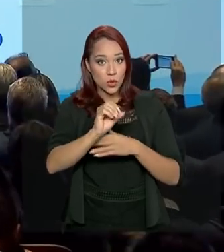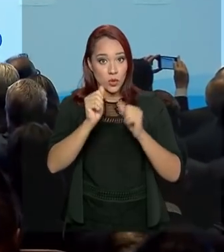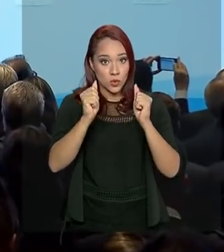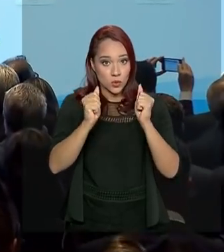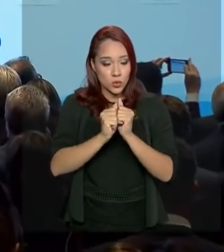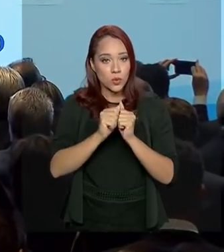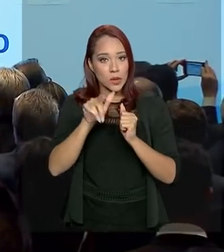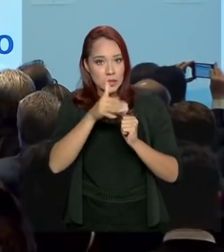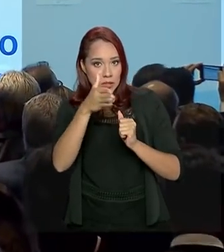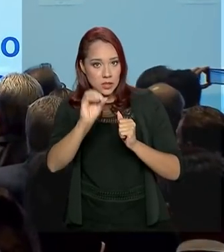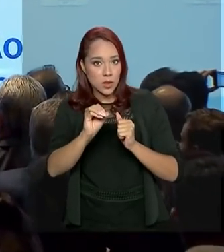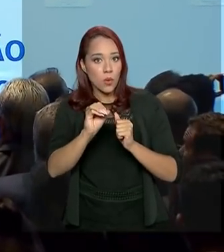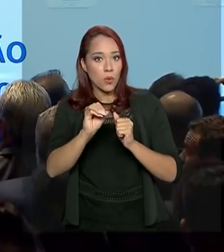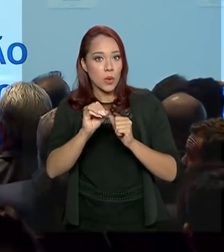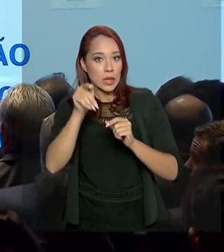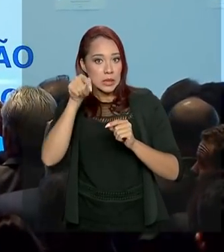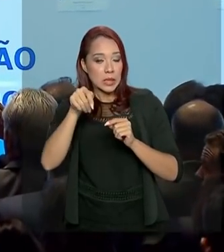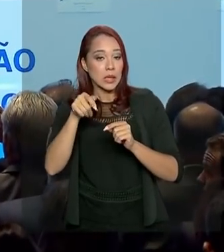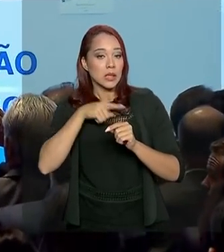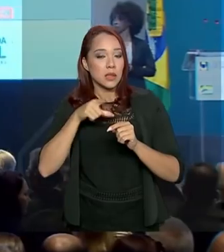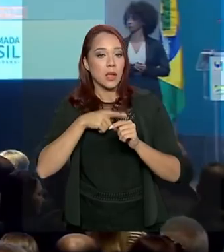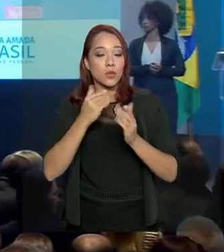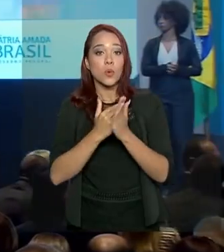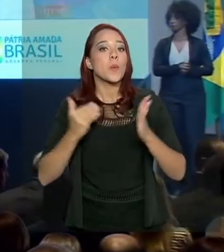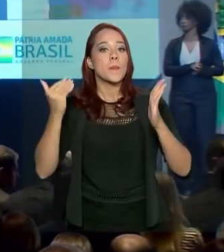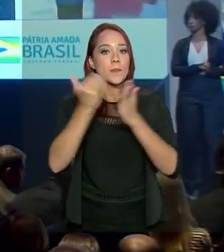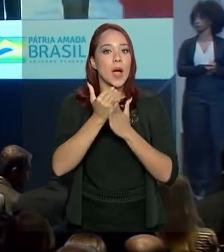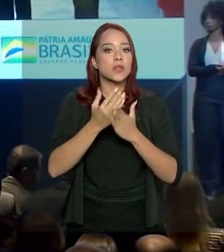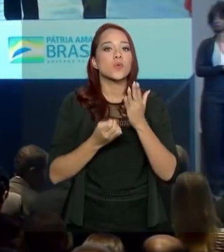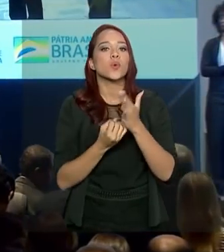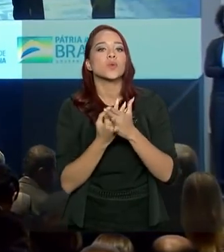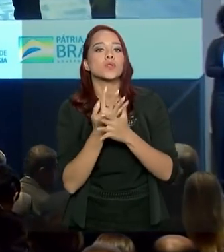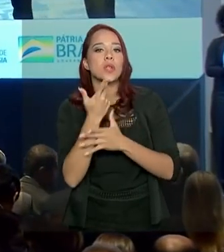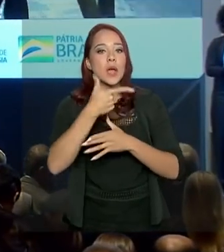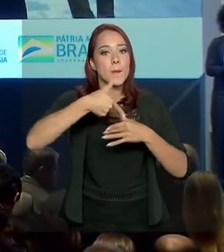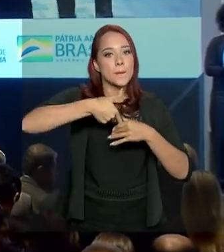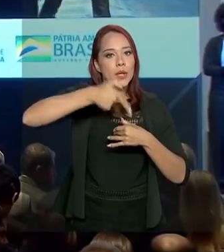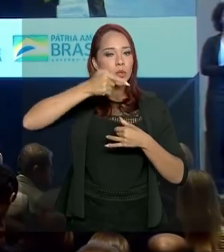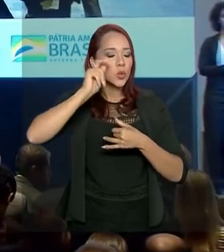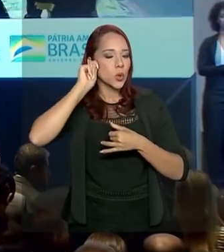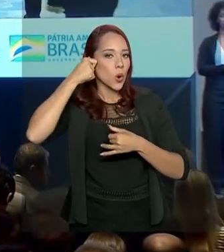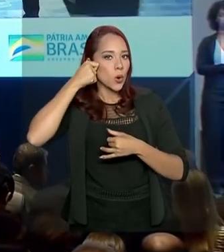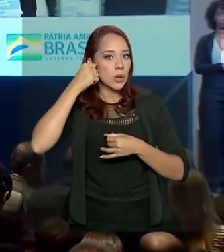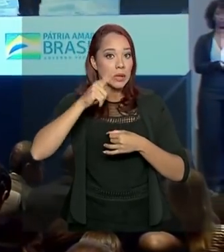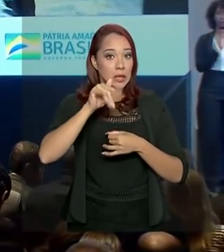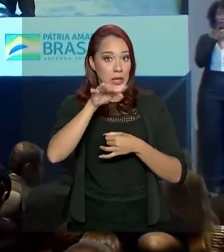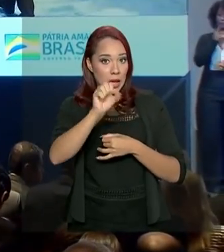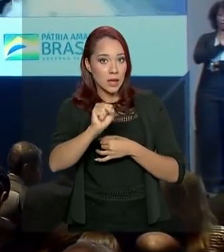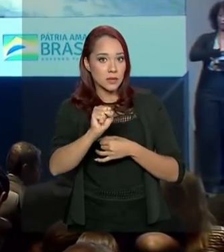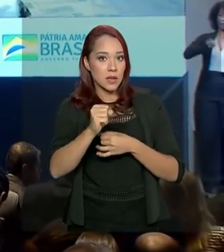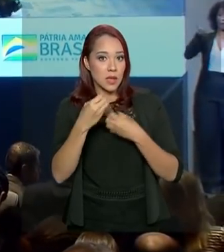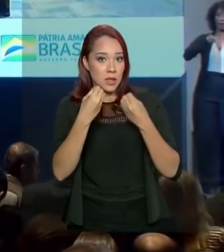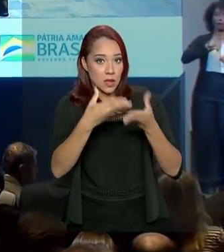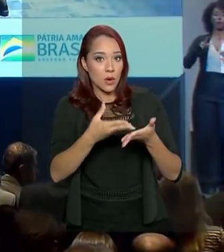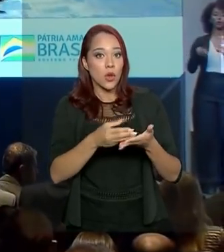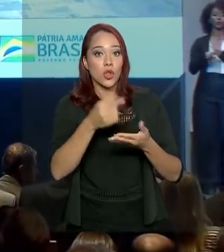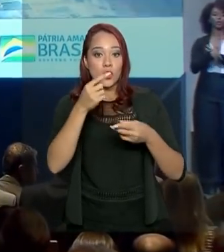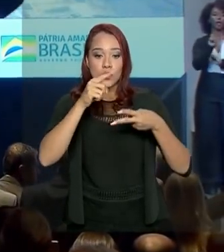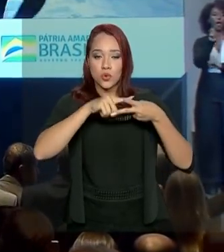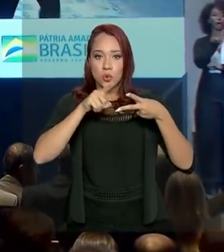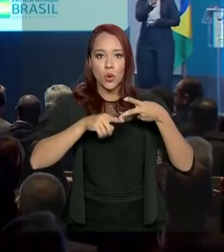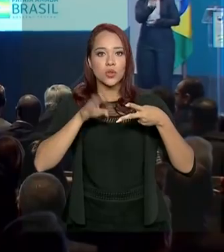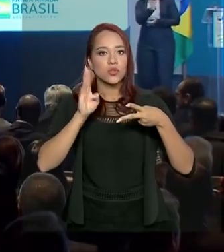seção onerosa, ou seja, do excedente do volume de petróleo e gás que a União cedeu à Petrobras, dois foram